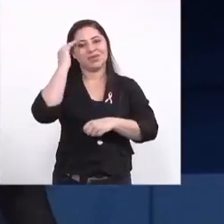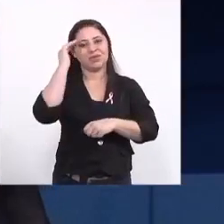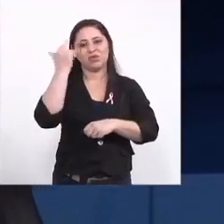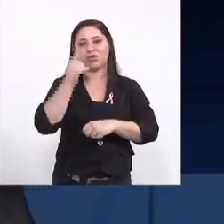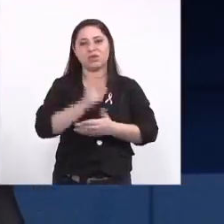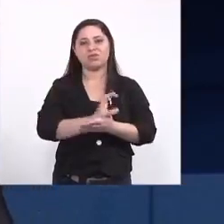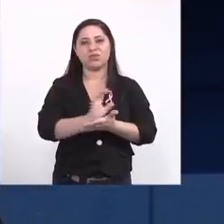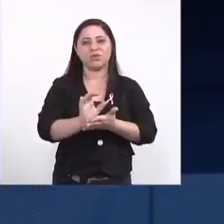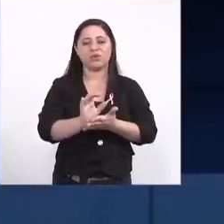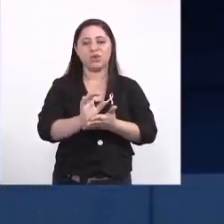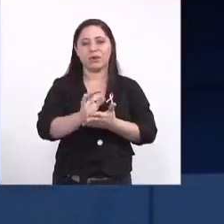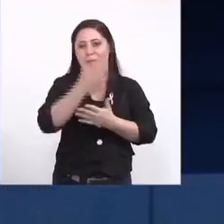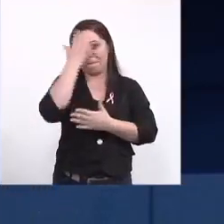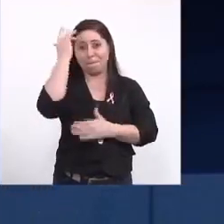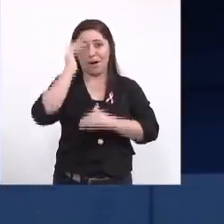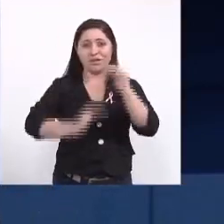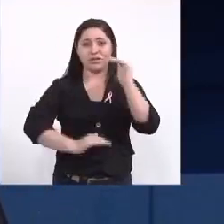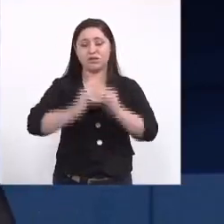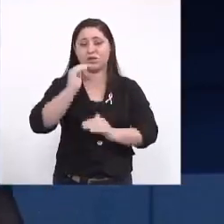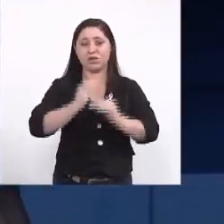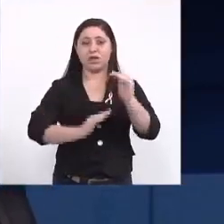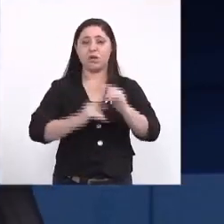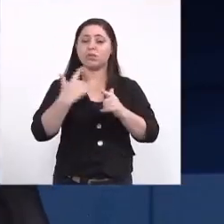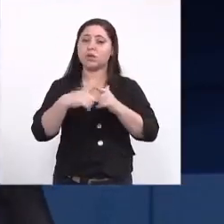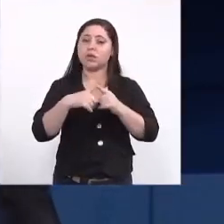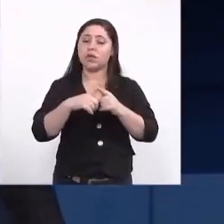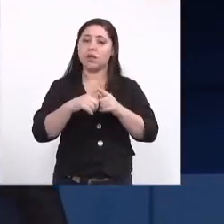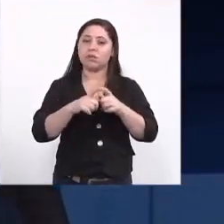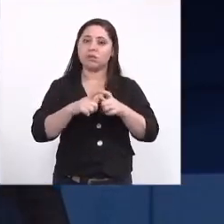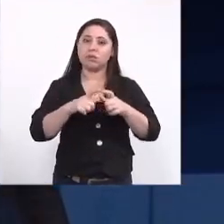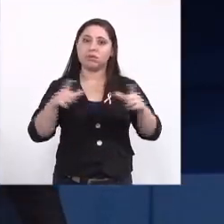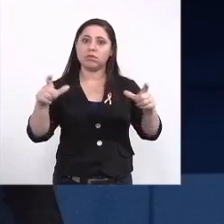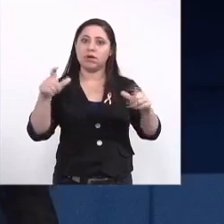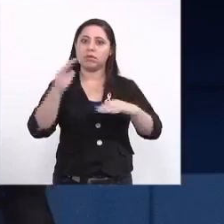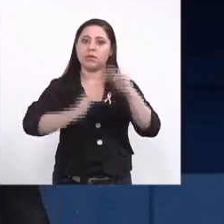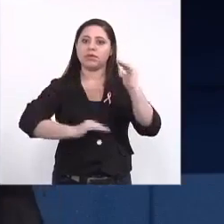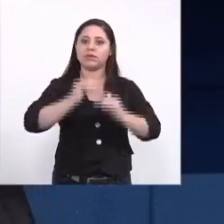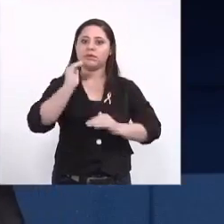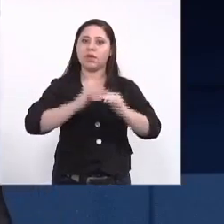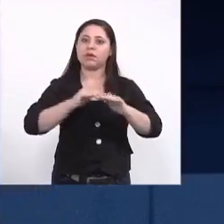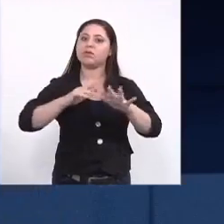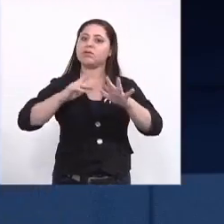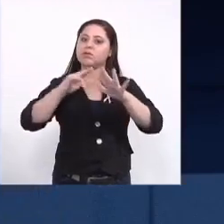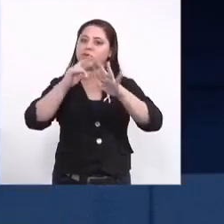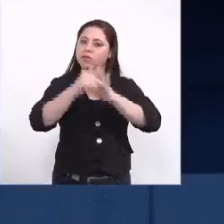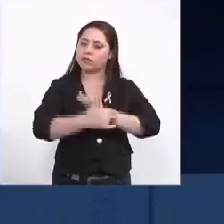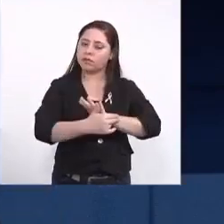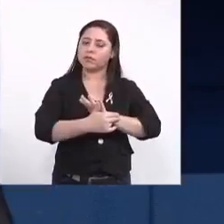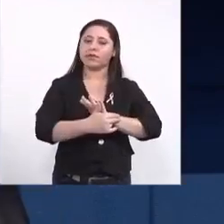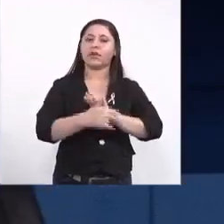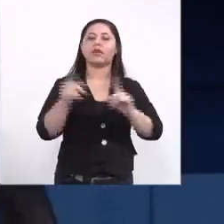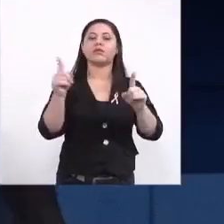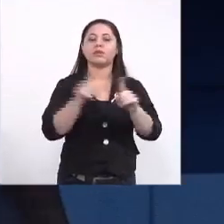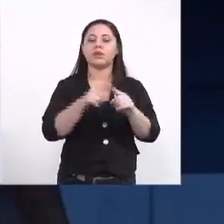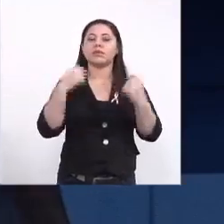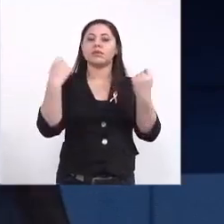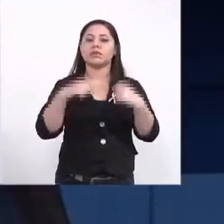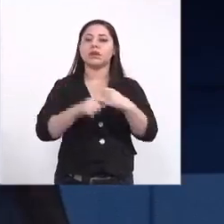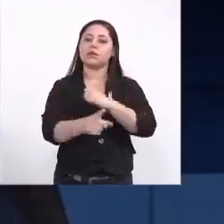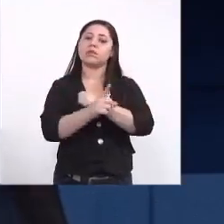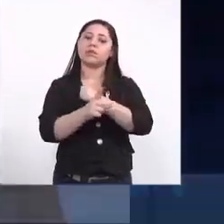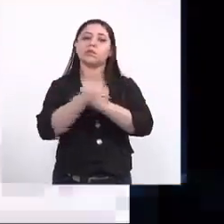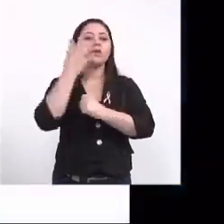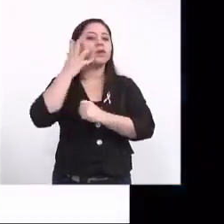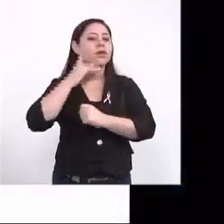recursos humanos o suficiente, até porque precisa de uma equipe grande e variada e multidisciplinar para atender